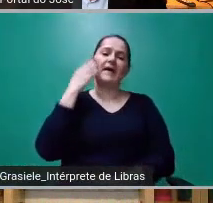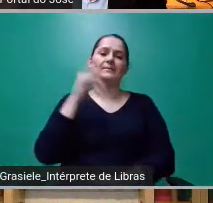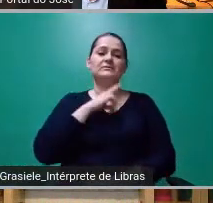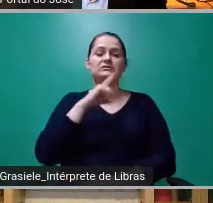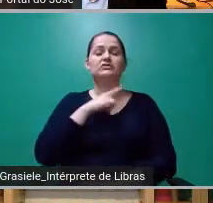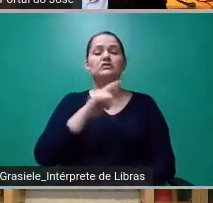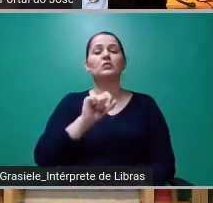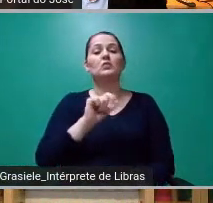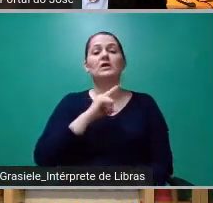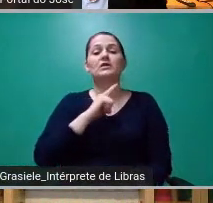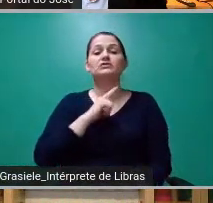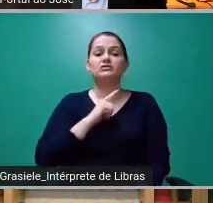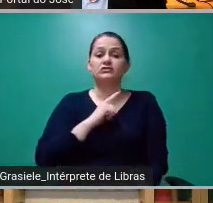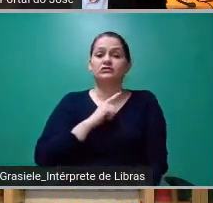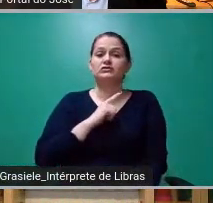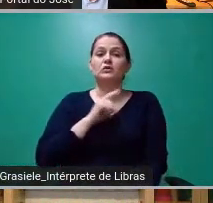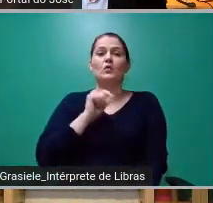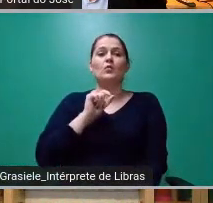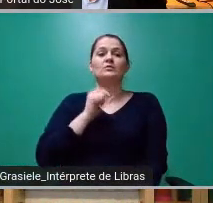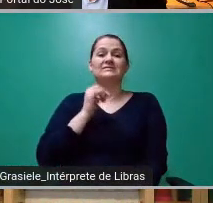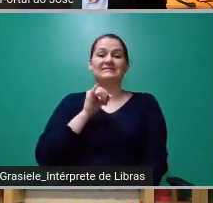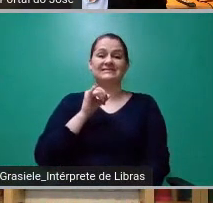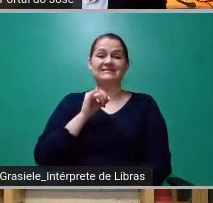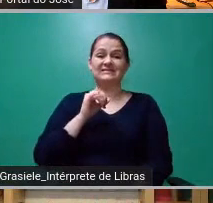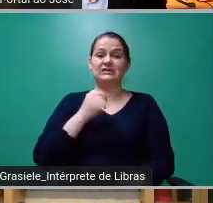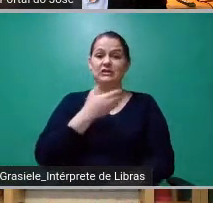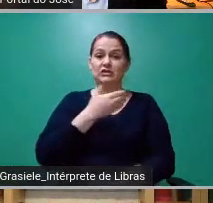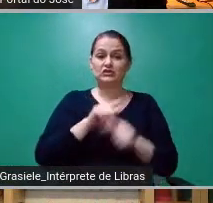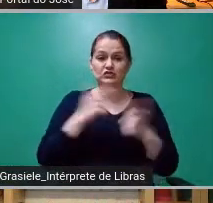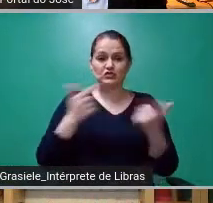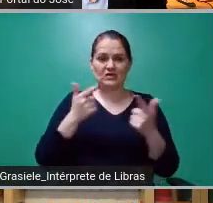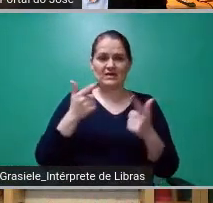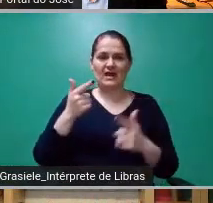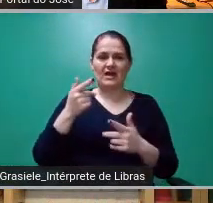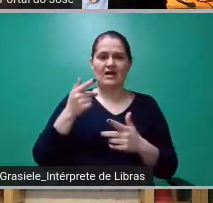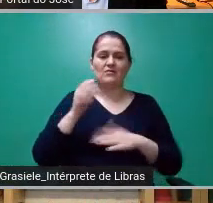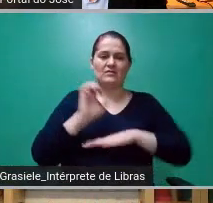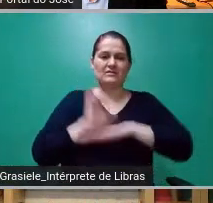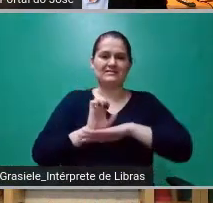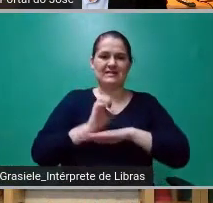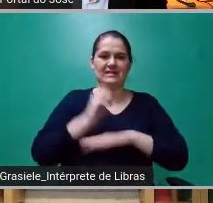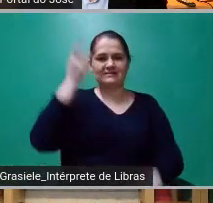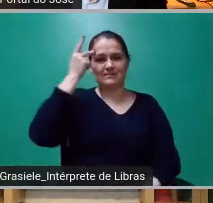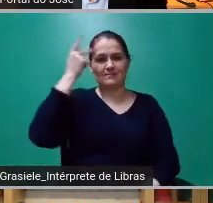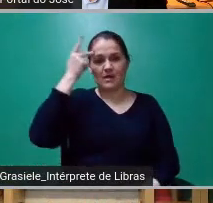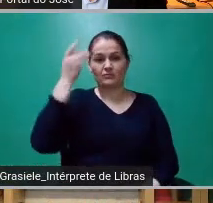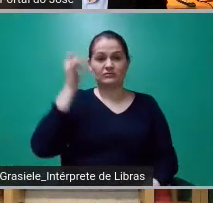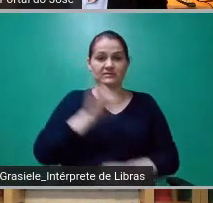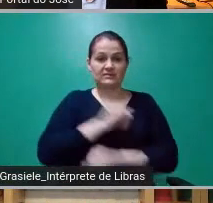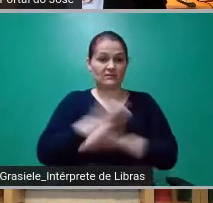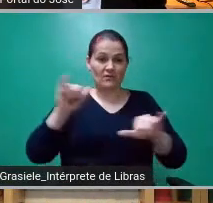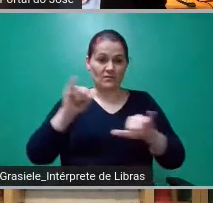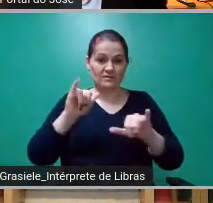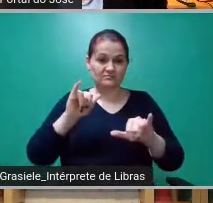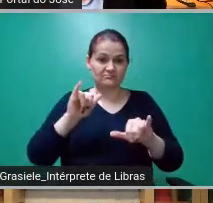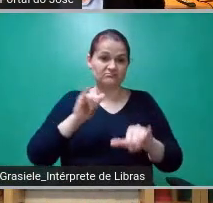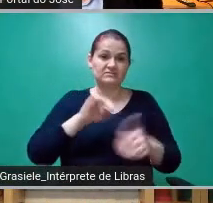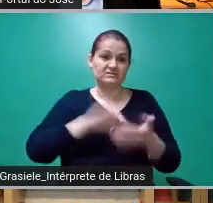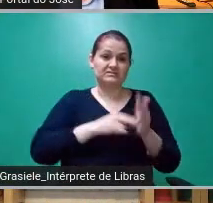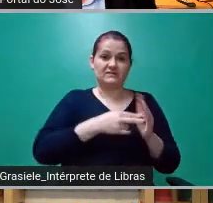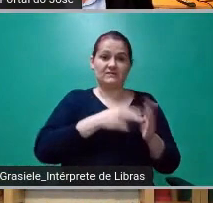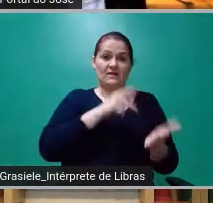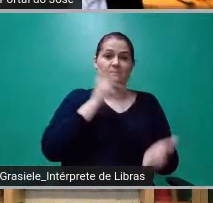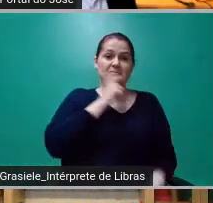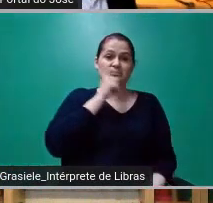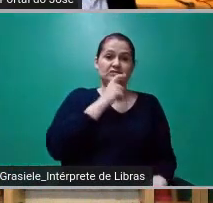o Estadão não deu é porque não aconteceu. E era mais ou menos assim mesmo, porque vocês imaginem só, há 20